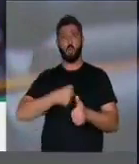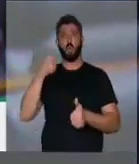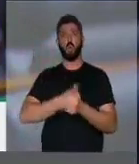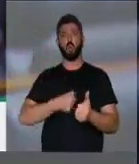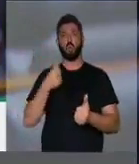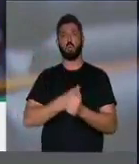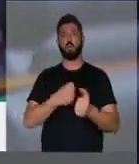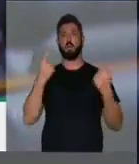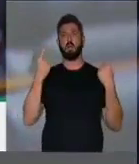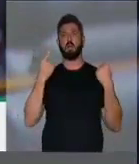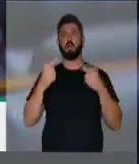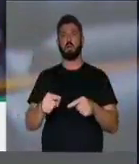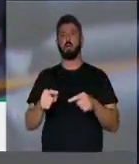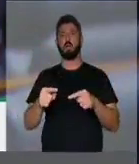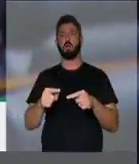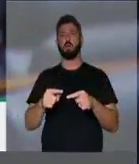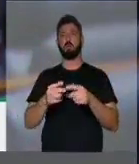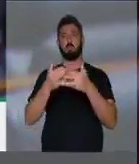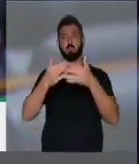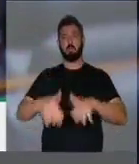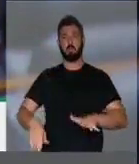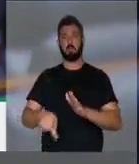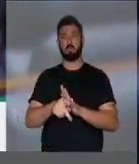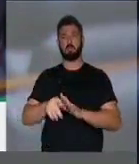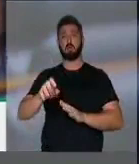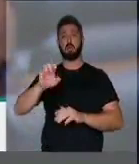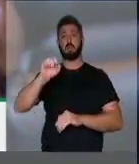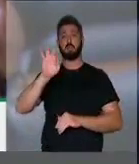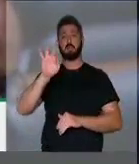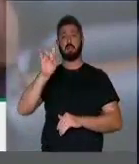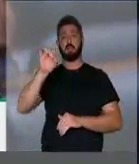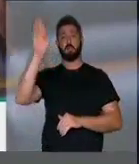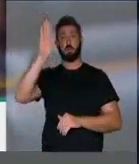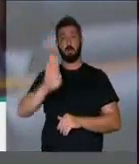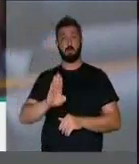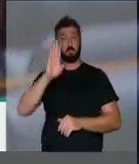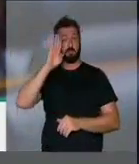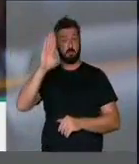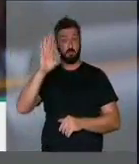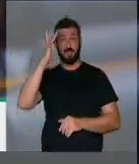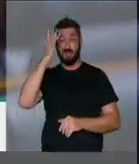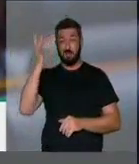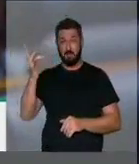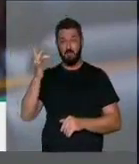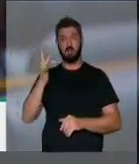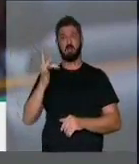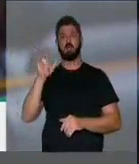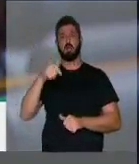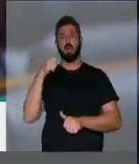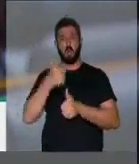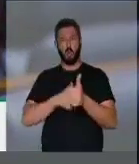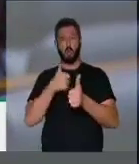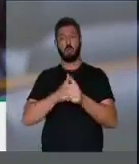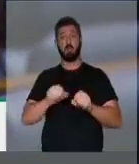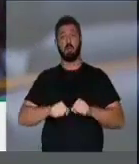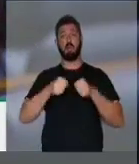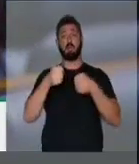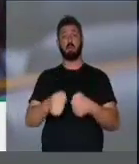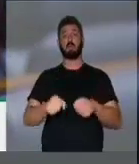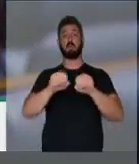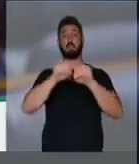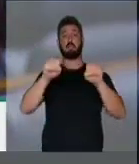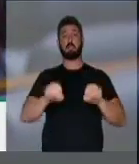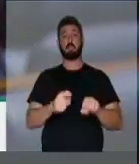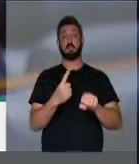contra o sucateamento do Estado brasileiro, especialmente amanhã, uma luta em defesa do